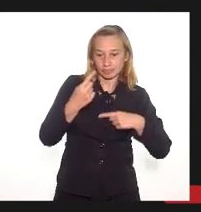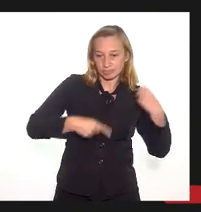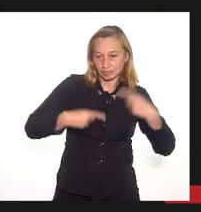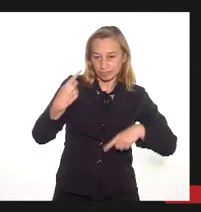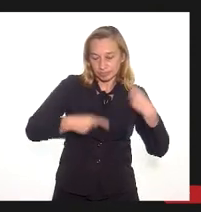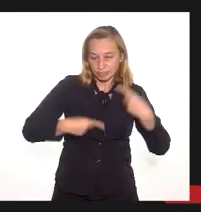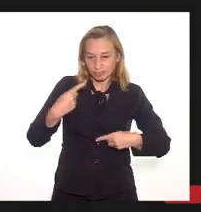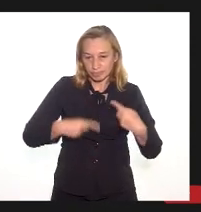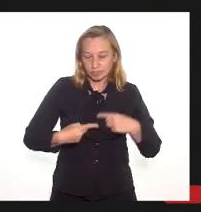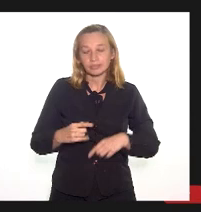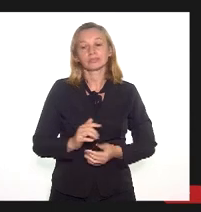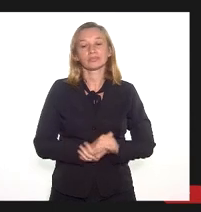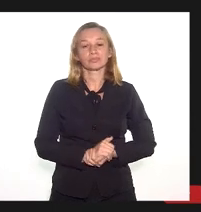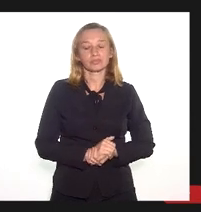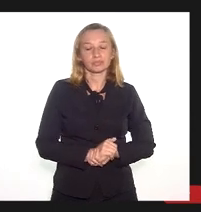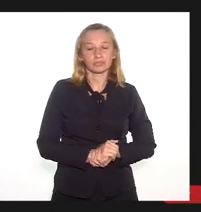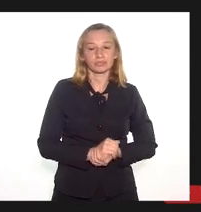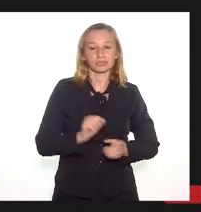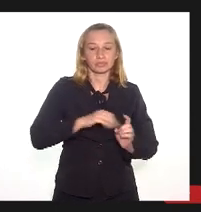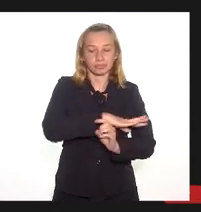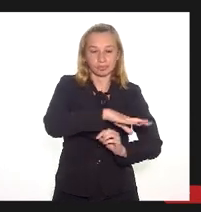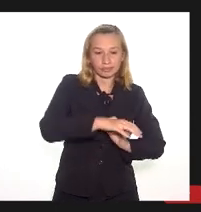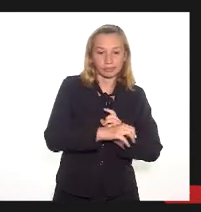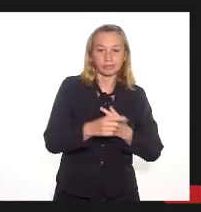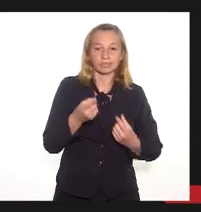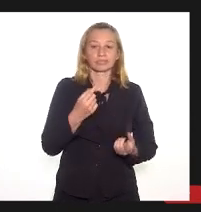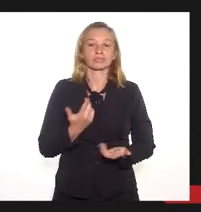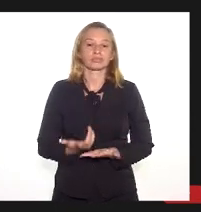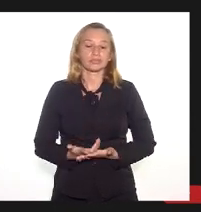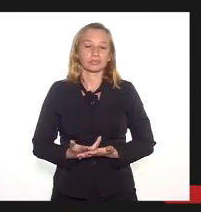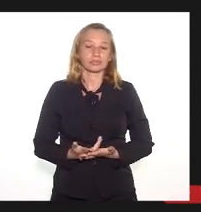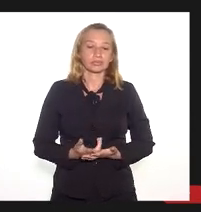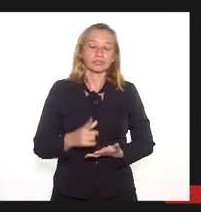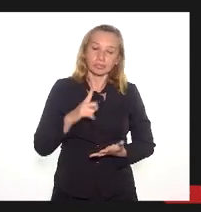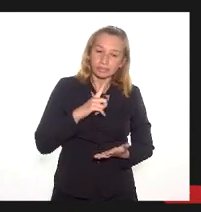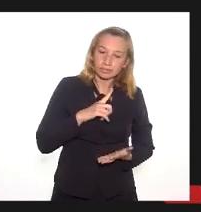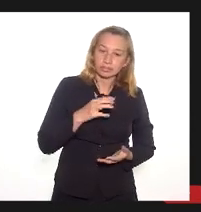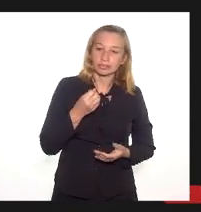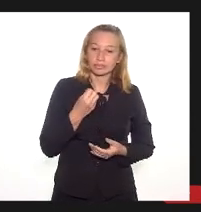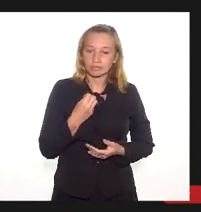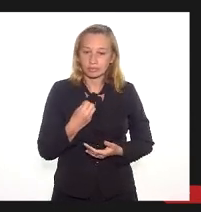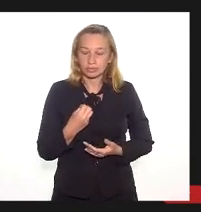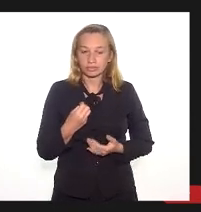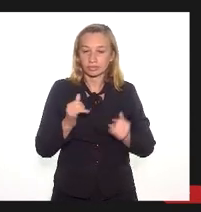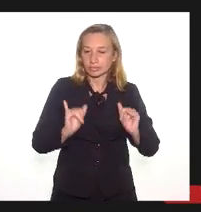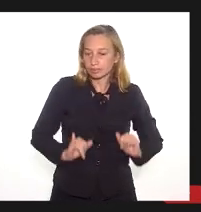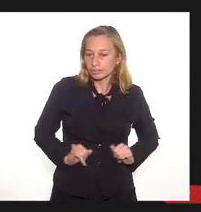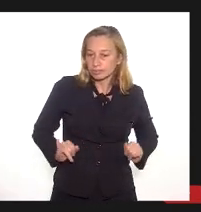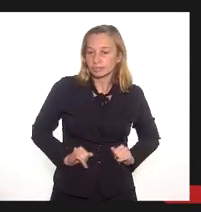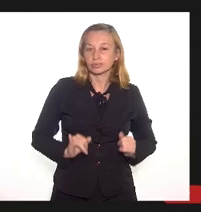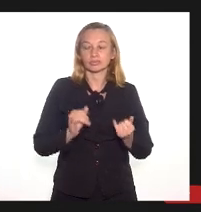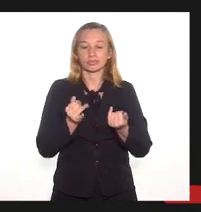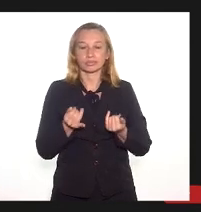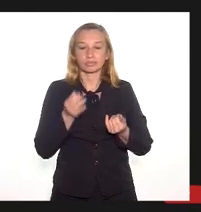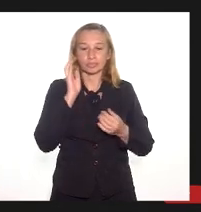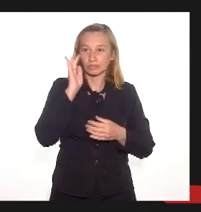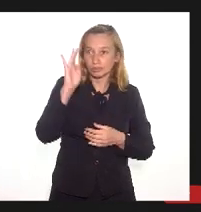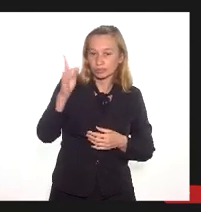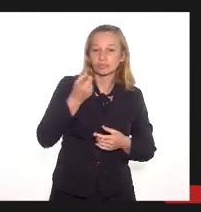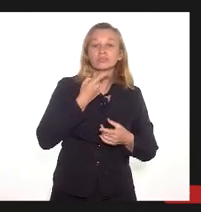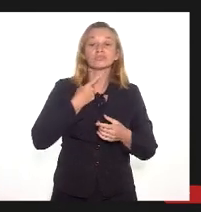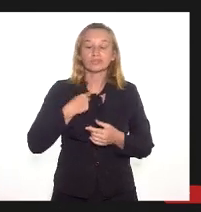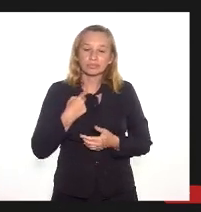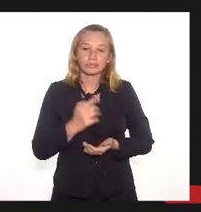dá oportunidade para a sociedade civil discutir o que a gente tem, as nossas angústias, anseios, sonhos e desejos.